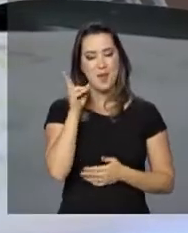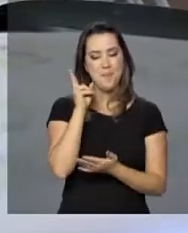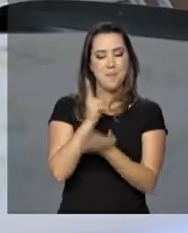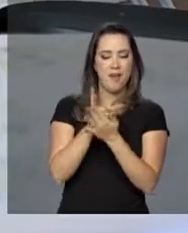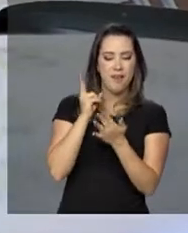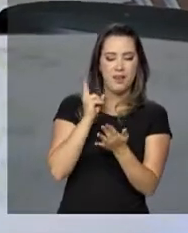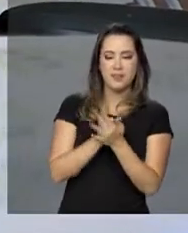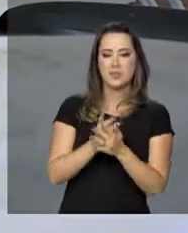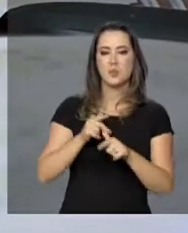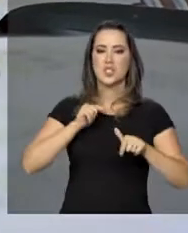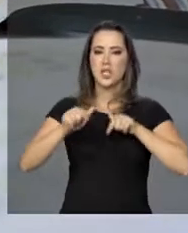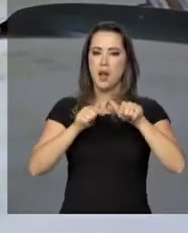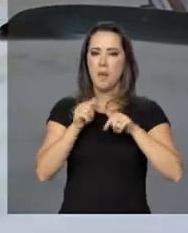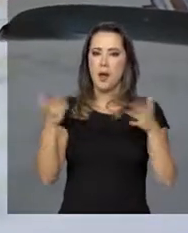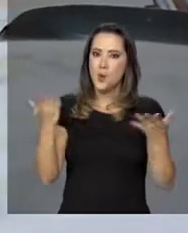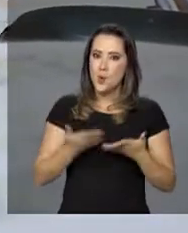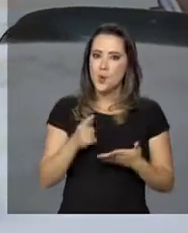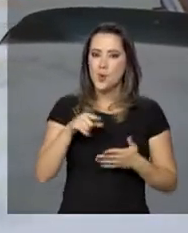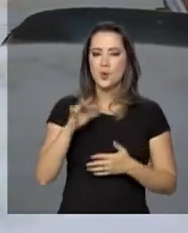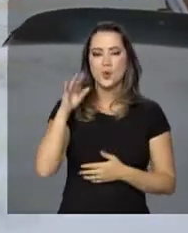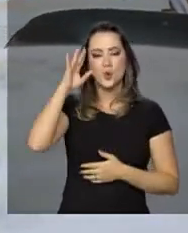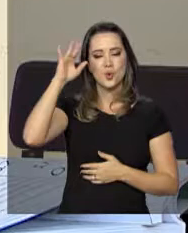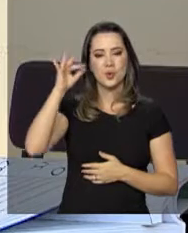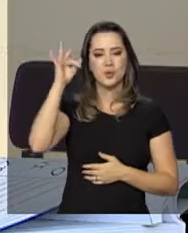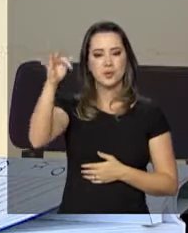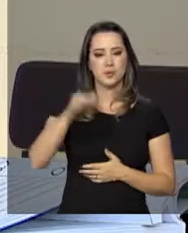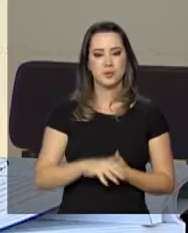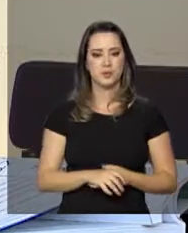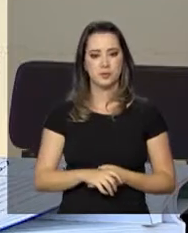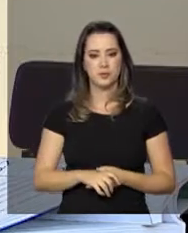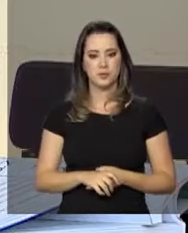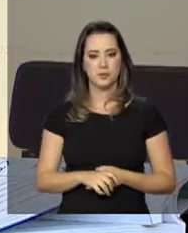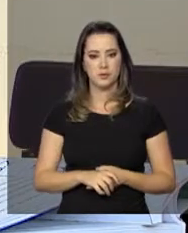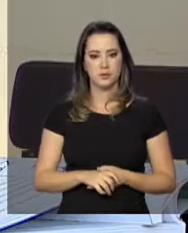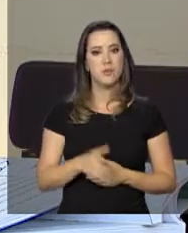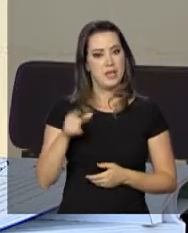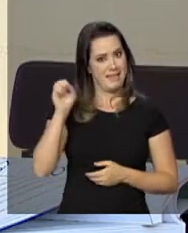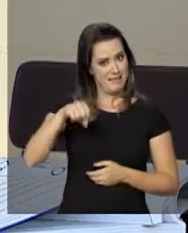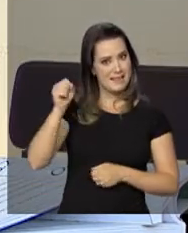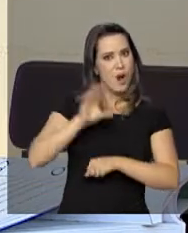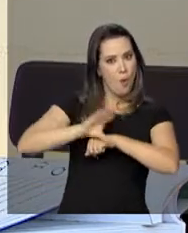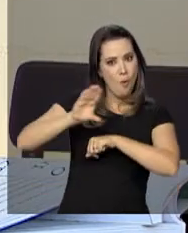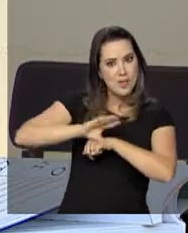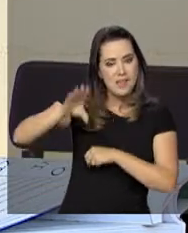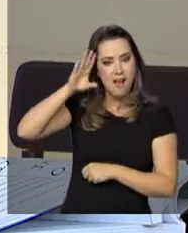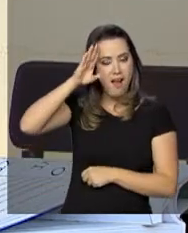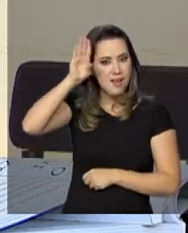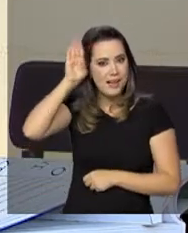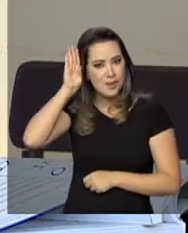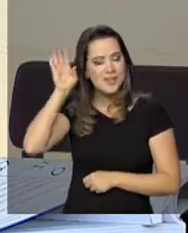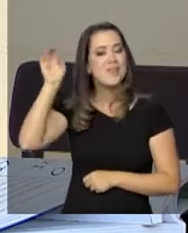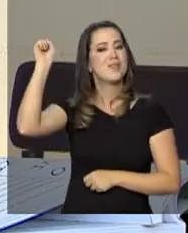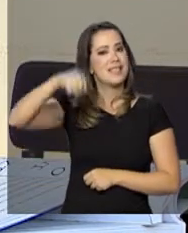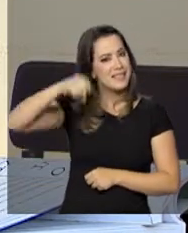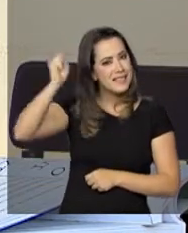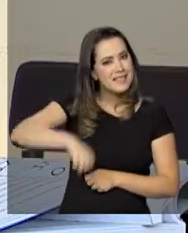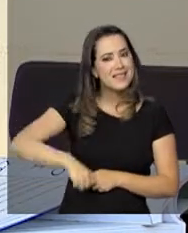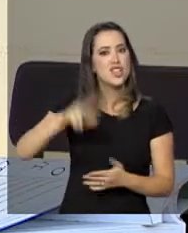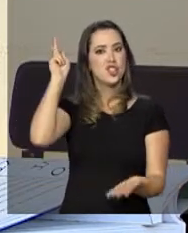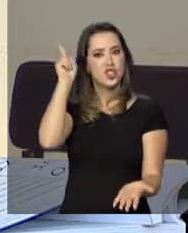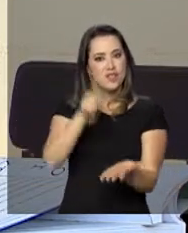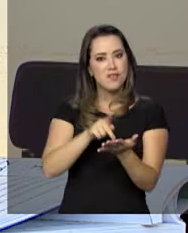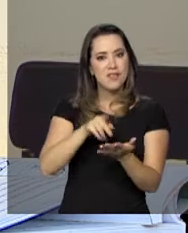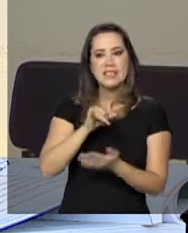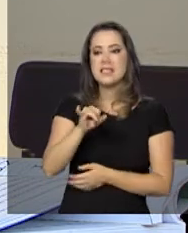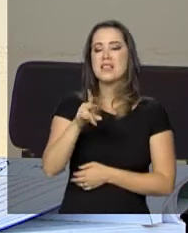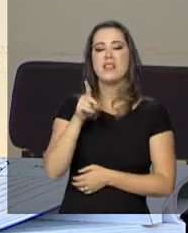tendo muito trabalho no presente, sonha com o futuro. Quando eu vou cursar uma faculdade? E vou. Vou mesmo. Se